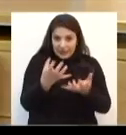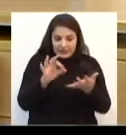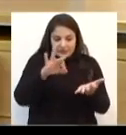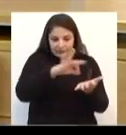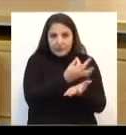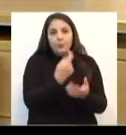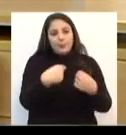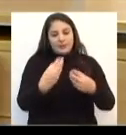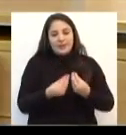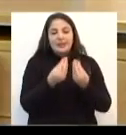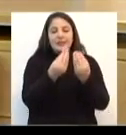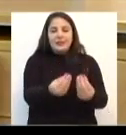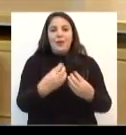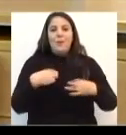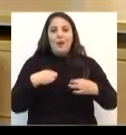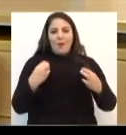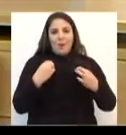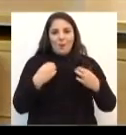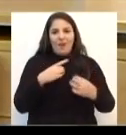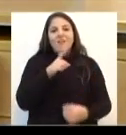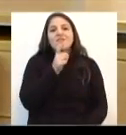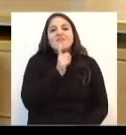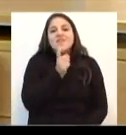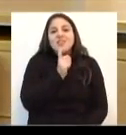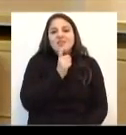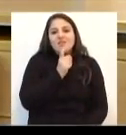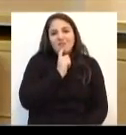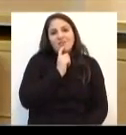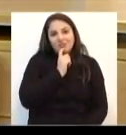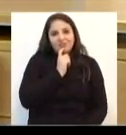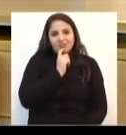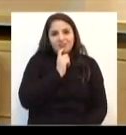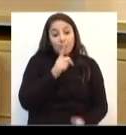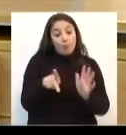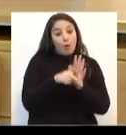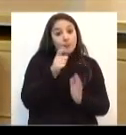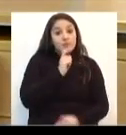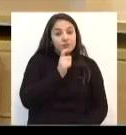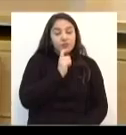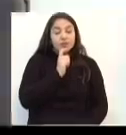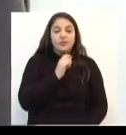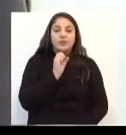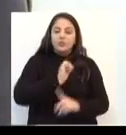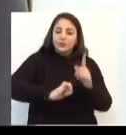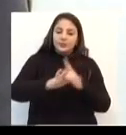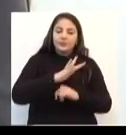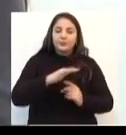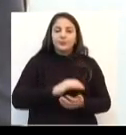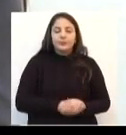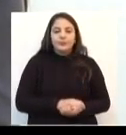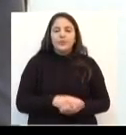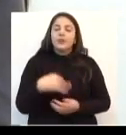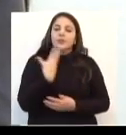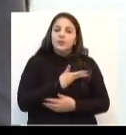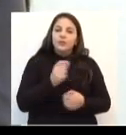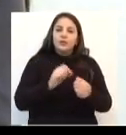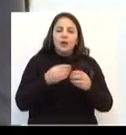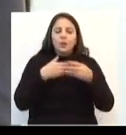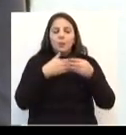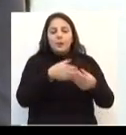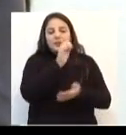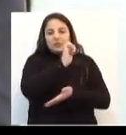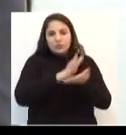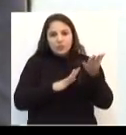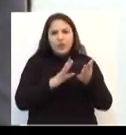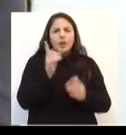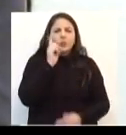faz prova com a nossa campanha do agasalho. Então, tem esse sentido também social. A gente vai ter outras atividades no